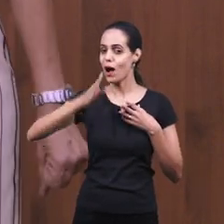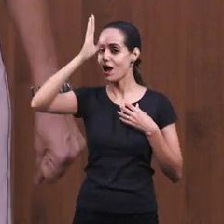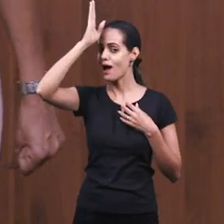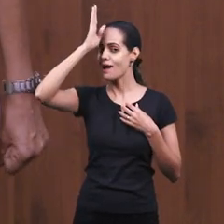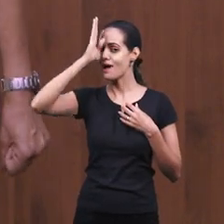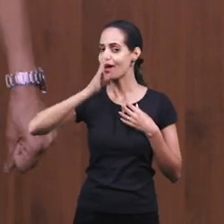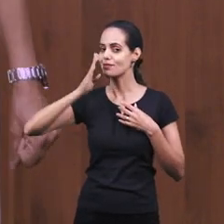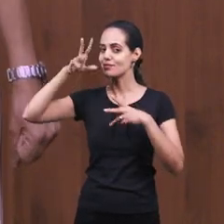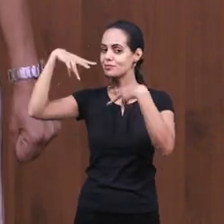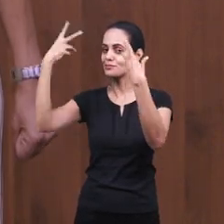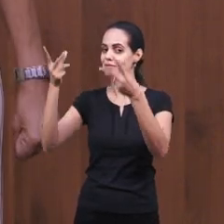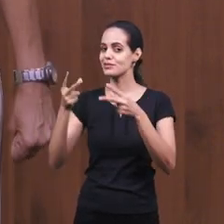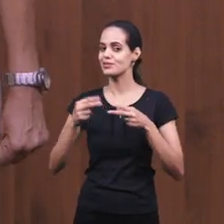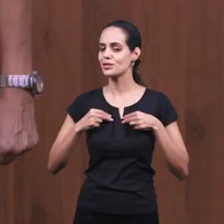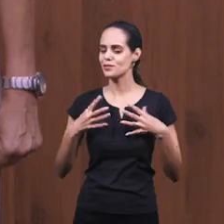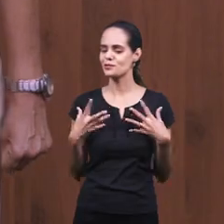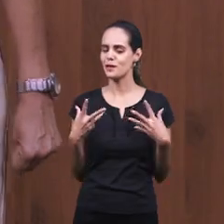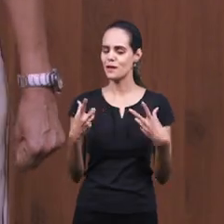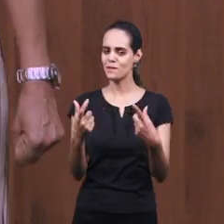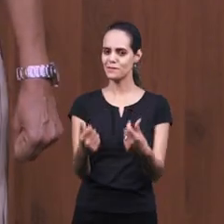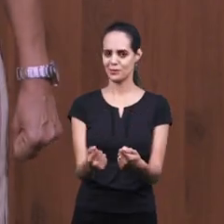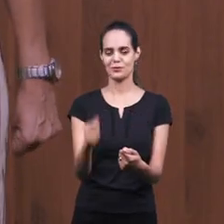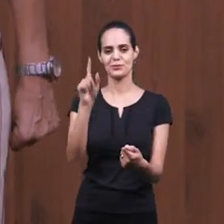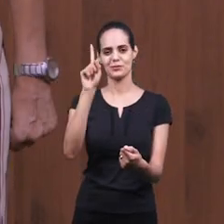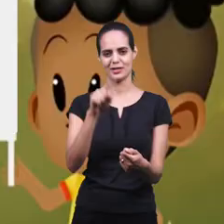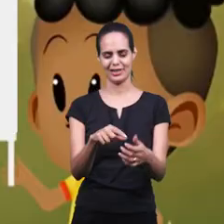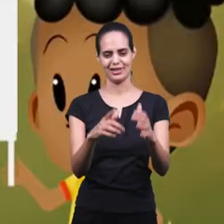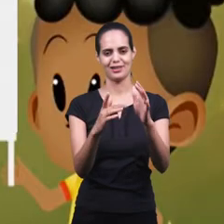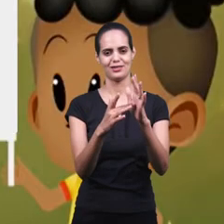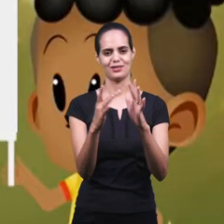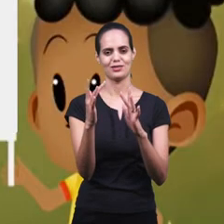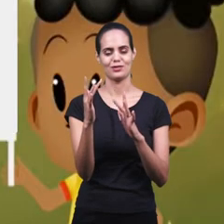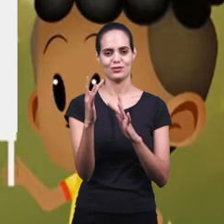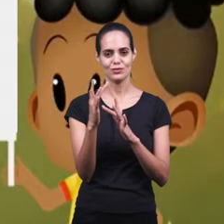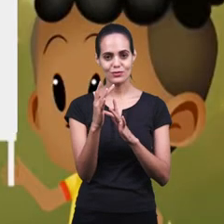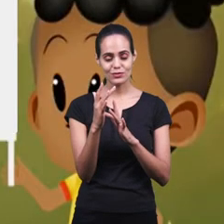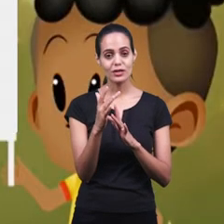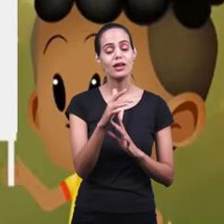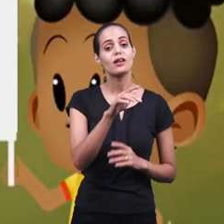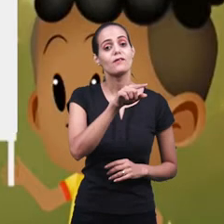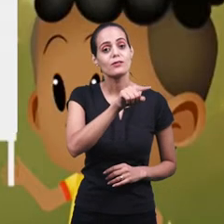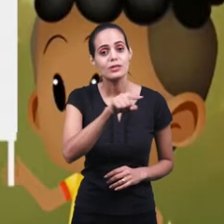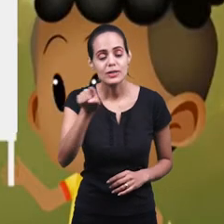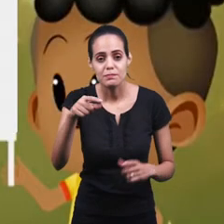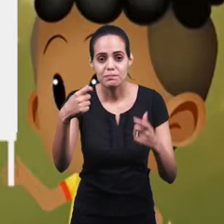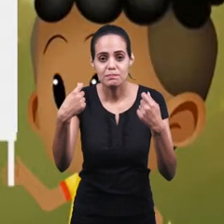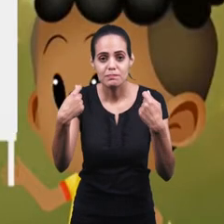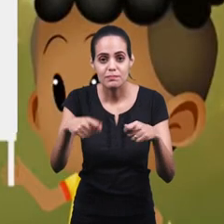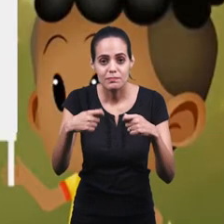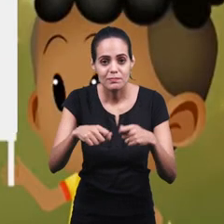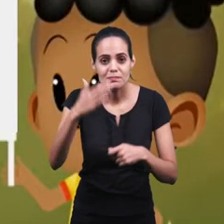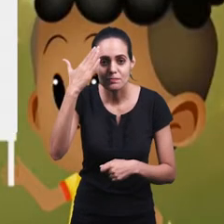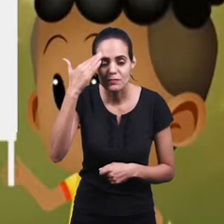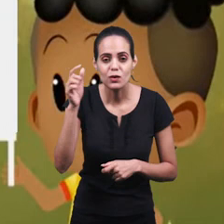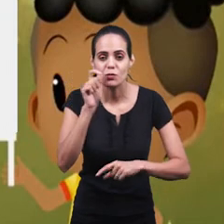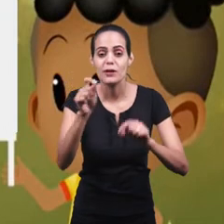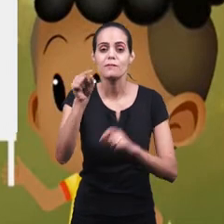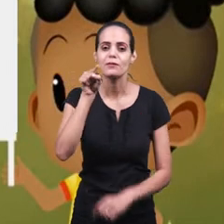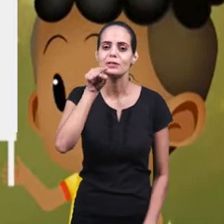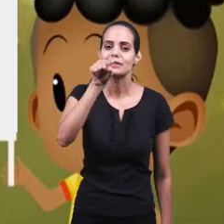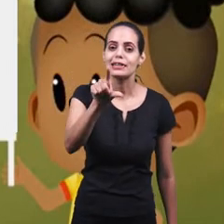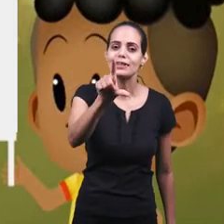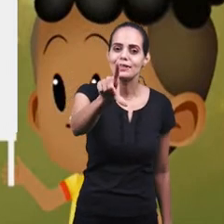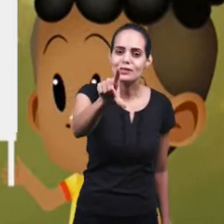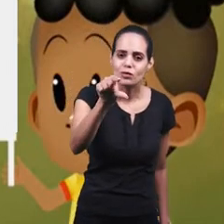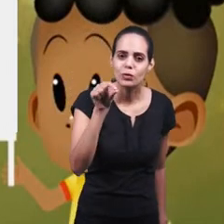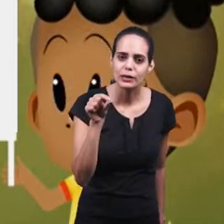presente maravilhoso Que é Jesus Então saiba intermediário Você foi